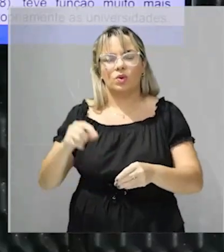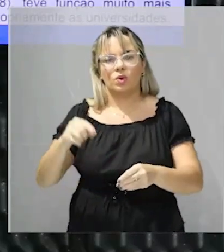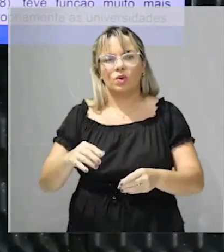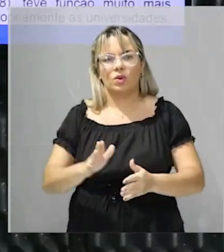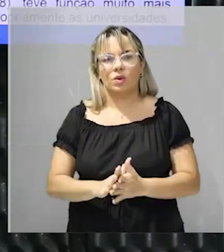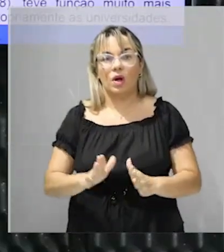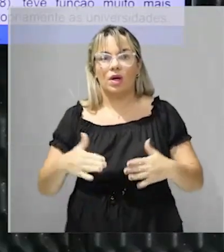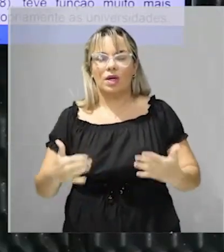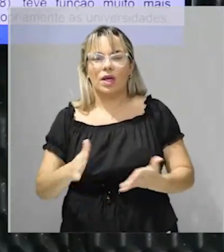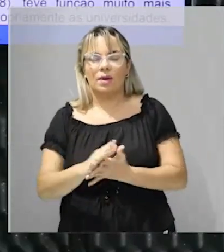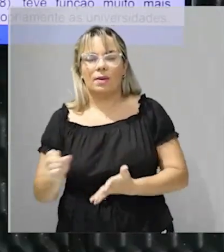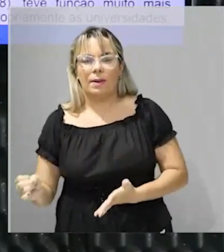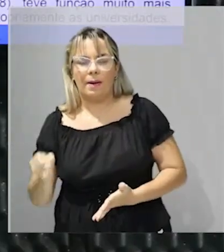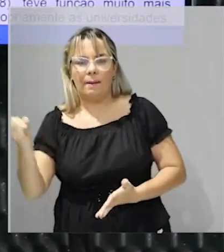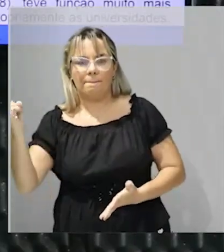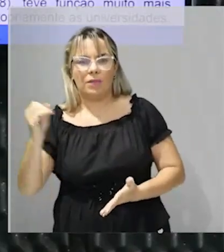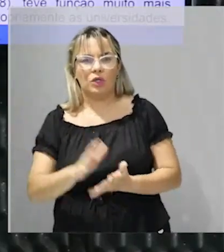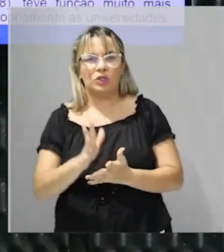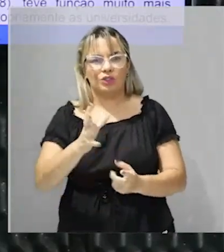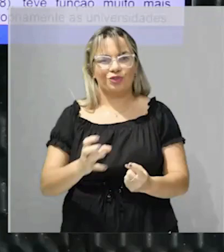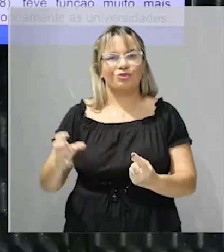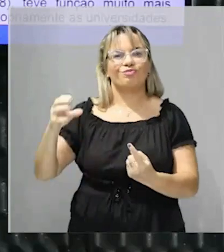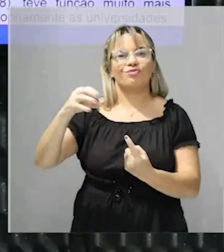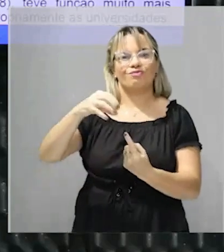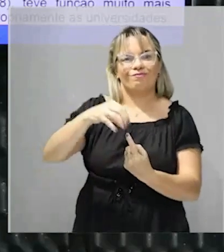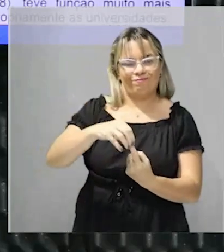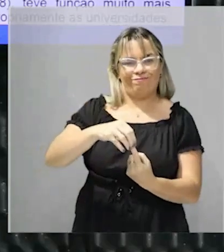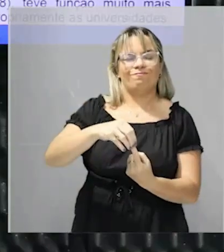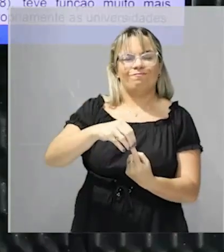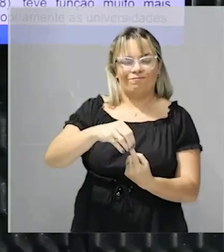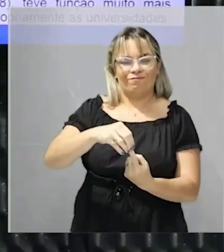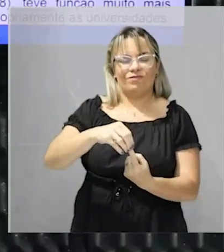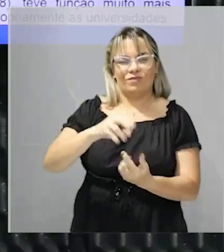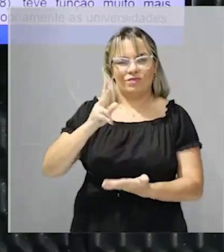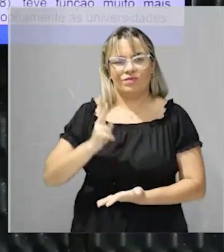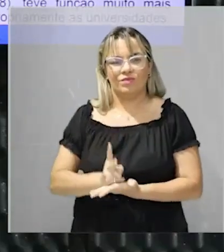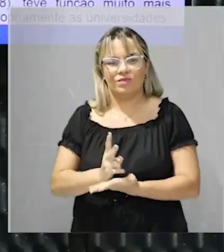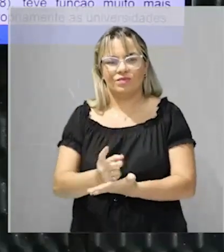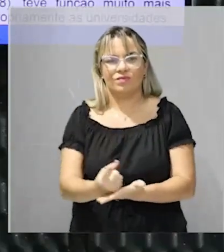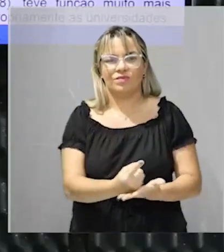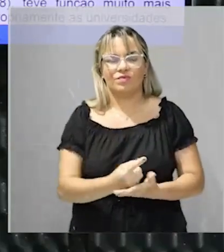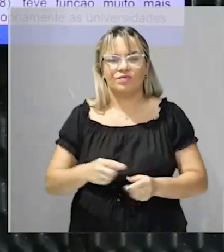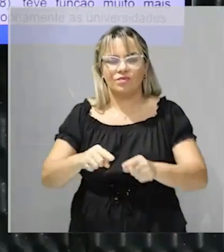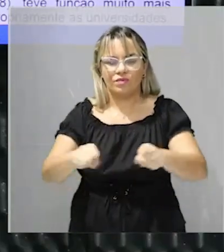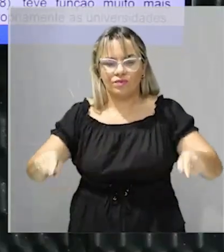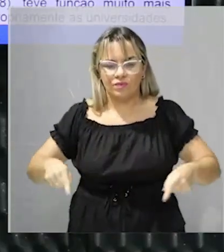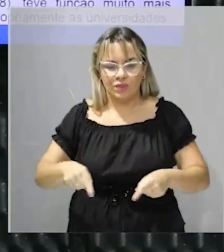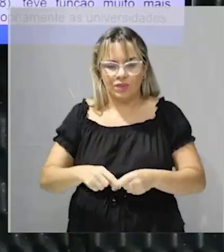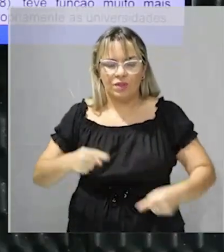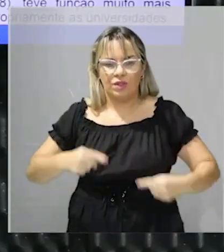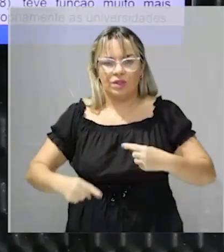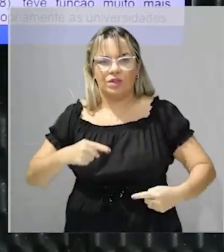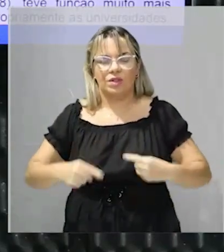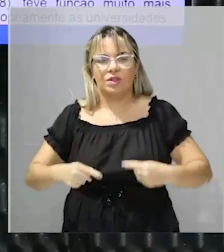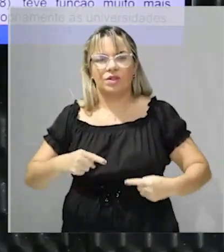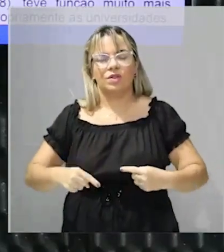fundamental à monarquia. A monarquia, ela foi muito importante para manter a unidade política e territorial brasileira.